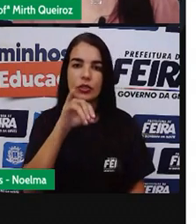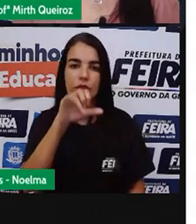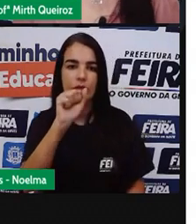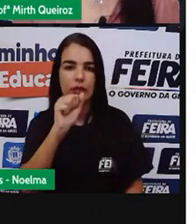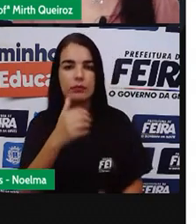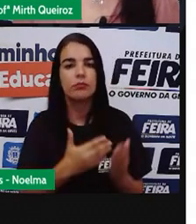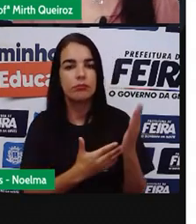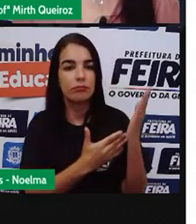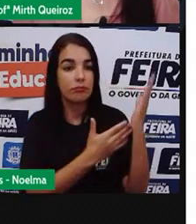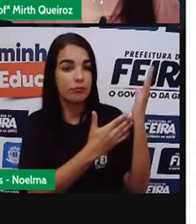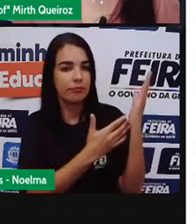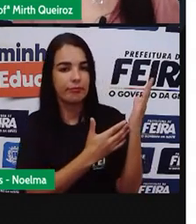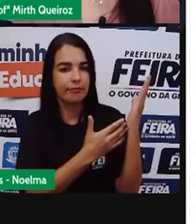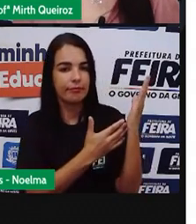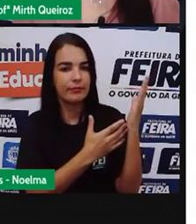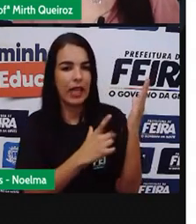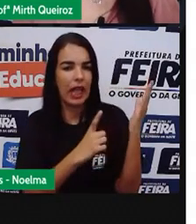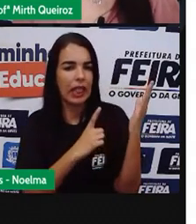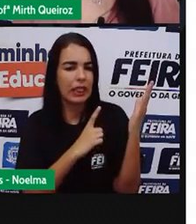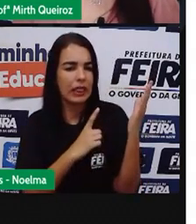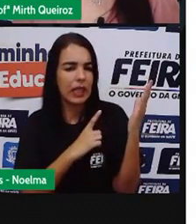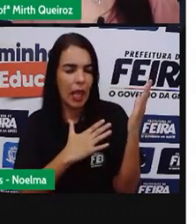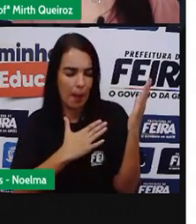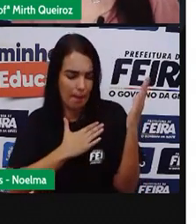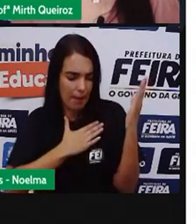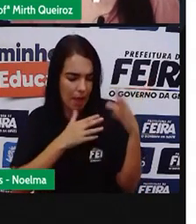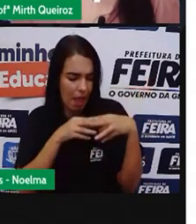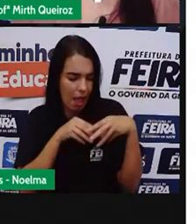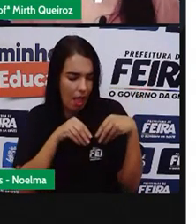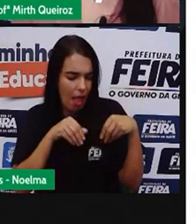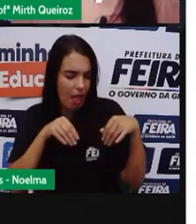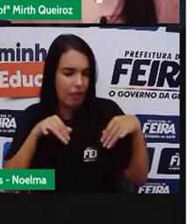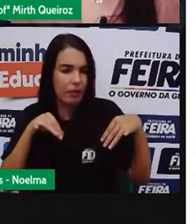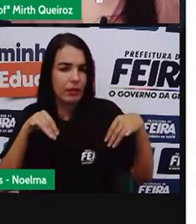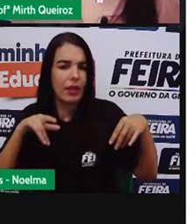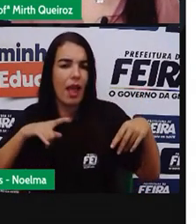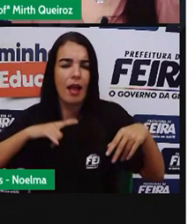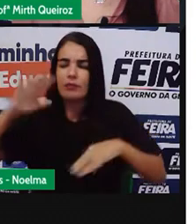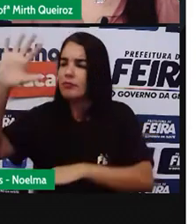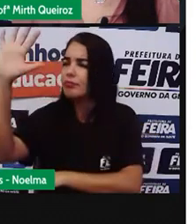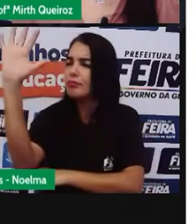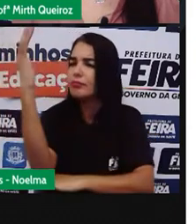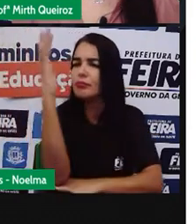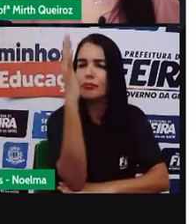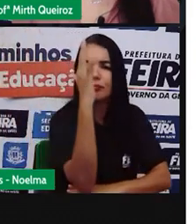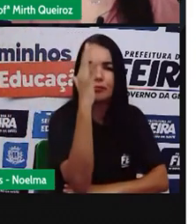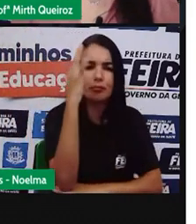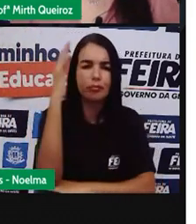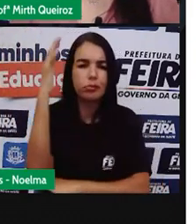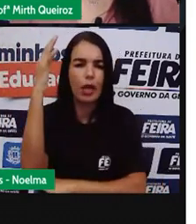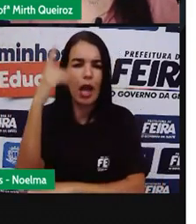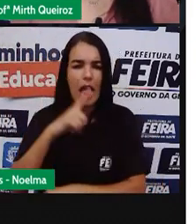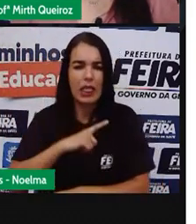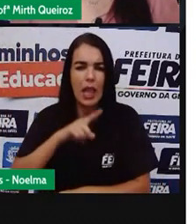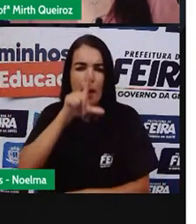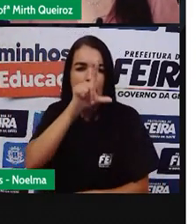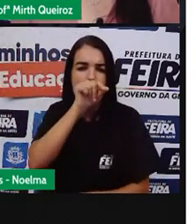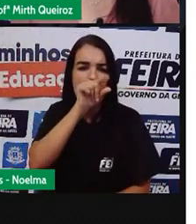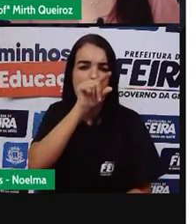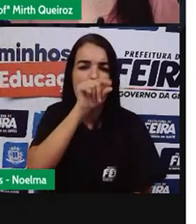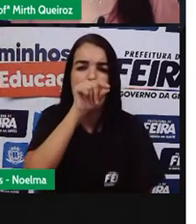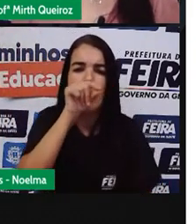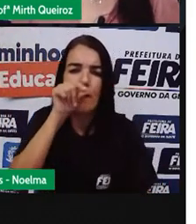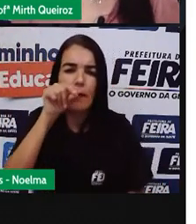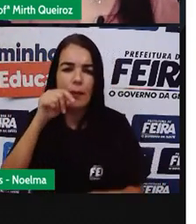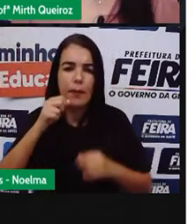As aves Que aqui Gorgeiam Não gorgeiam Como lá Nosso céu Tem mais estrelas Nossos barros Tem mais flores Nossos